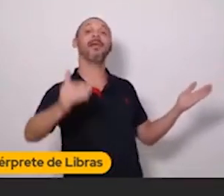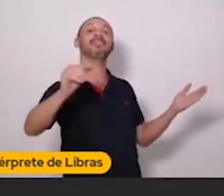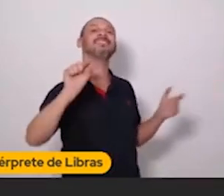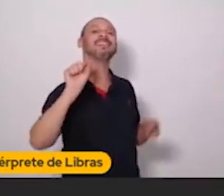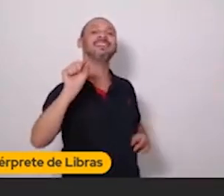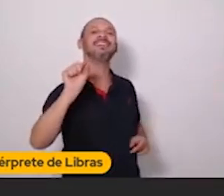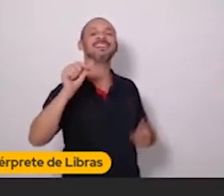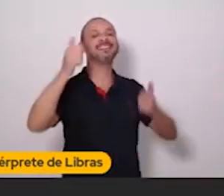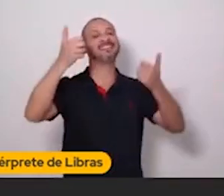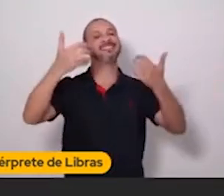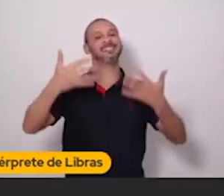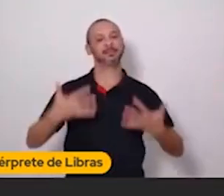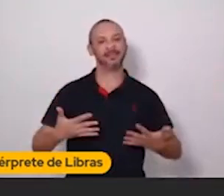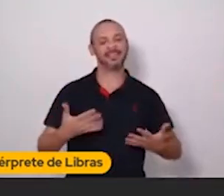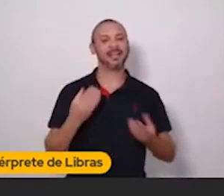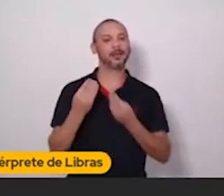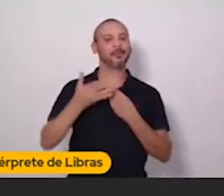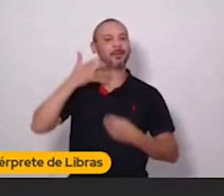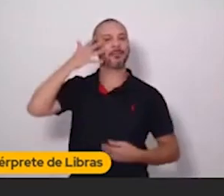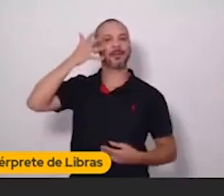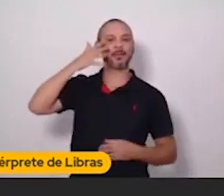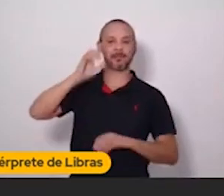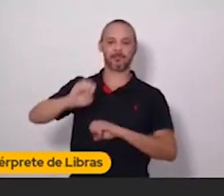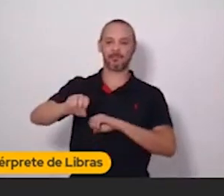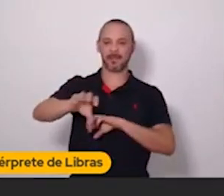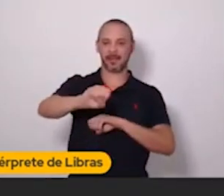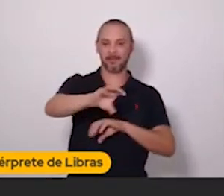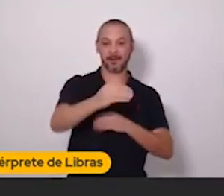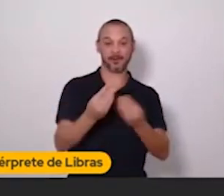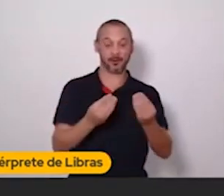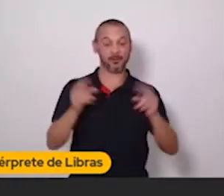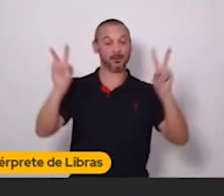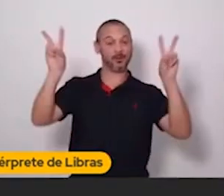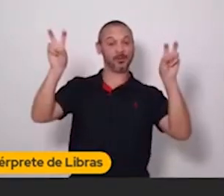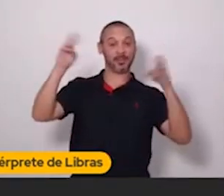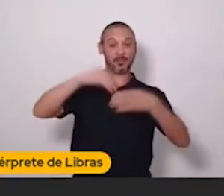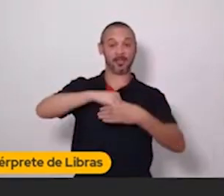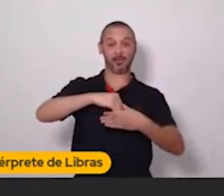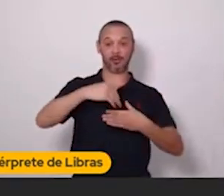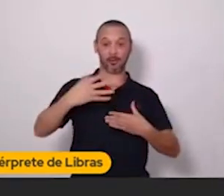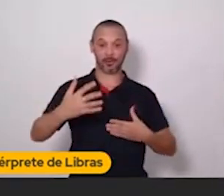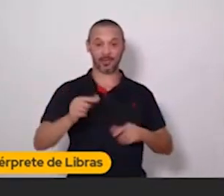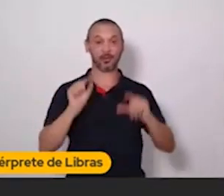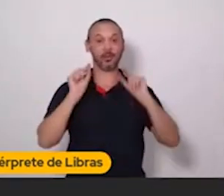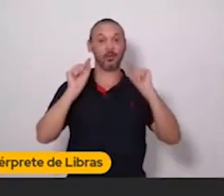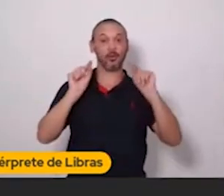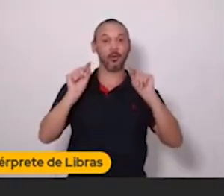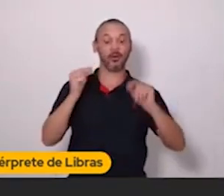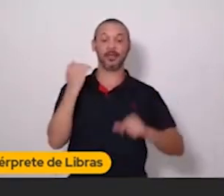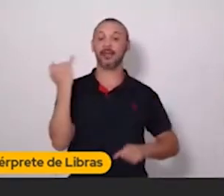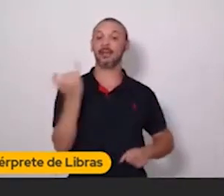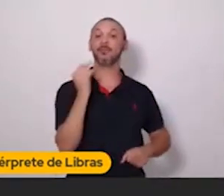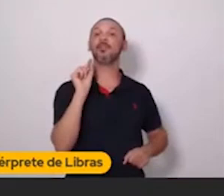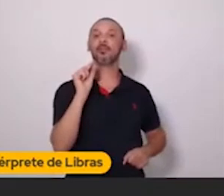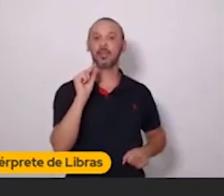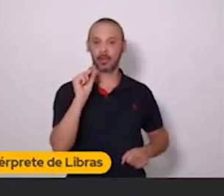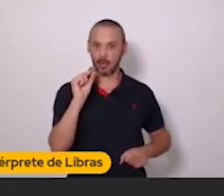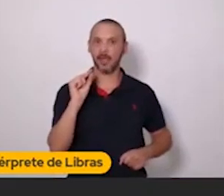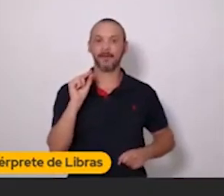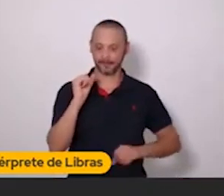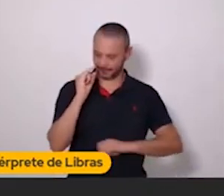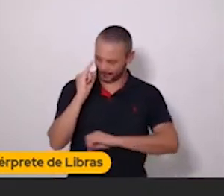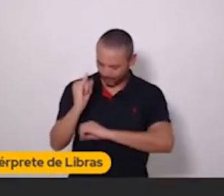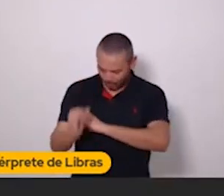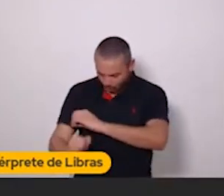essa palestra, essa aula aqui com vocês, que é sobre conteúdo, a gente precisa primeiro falar sobre o poder da